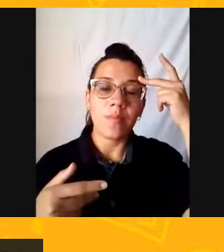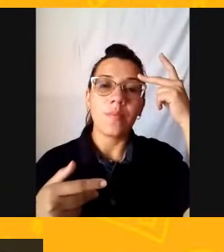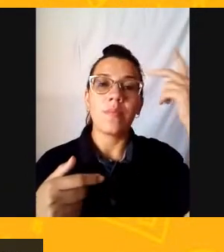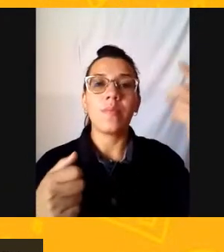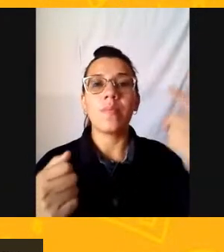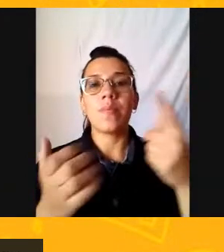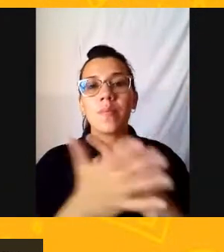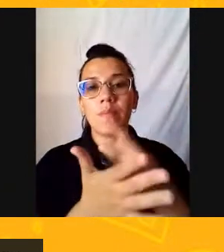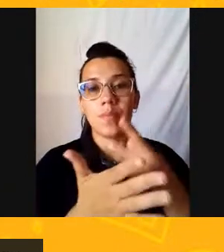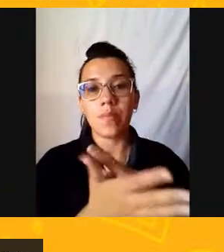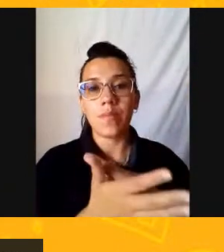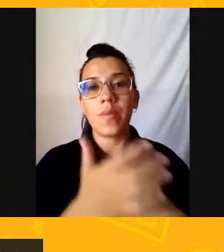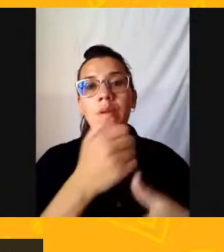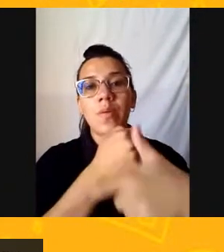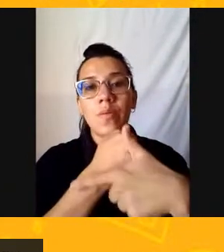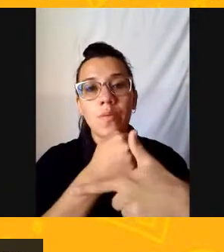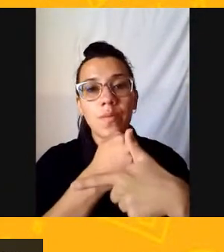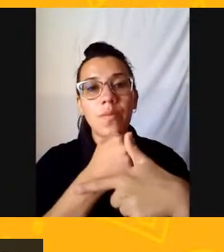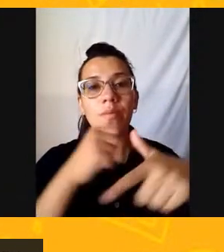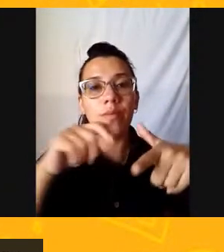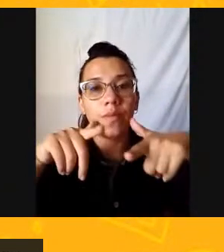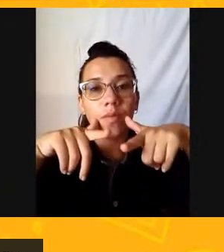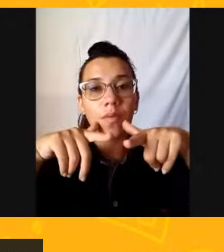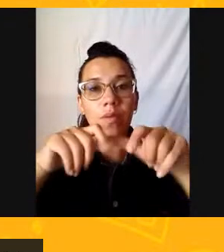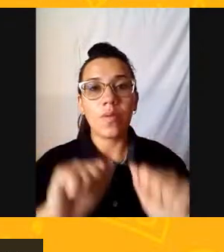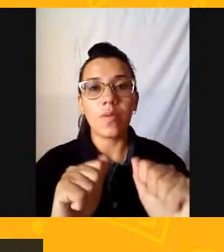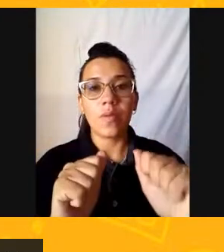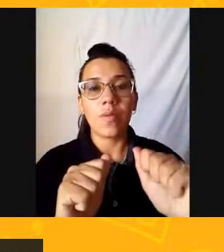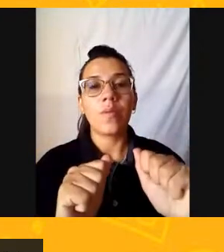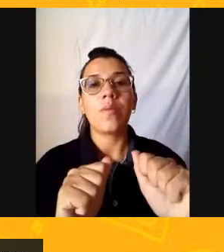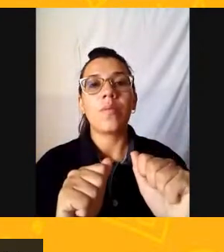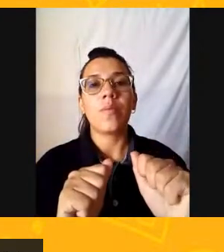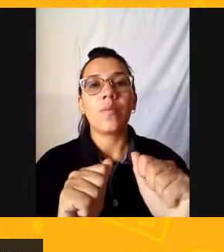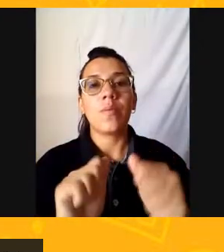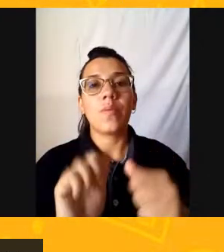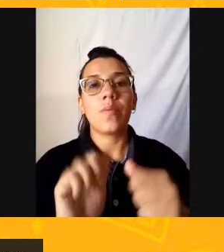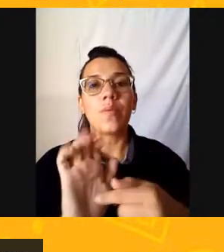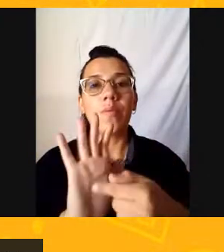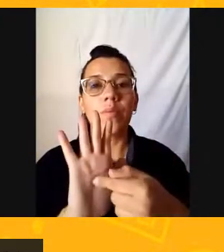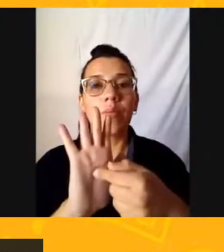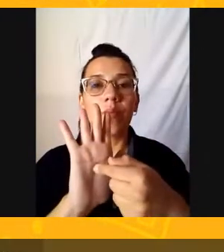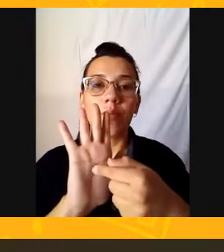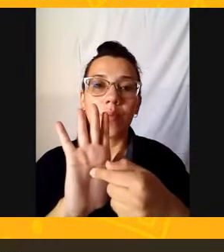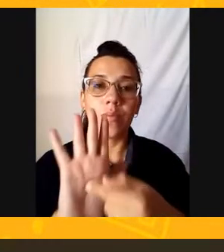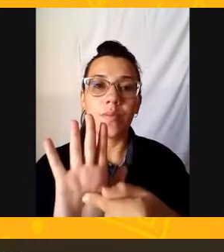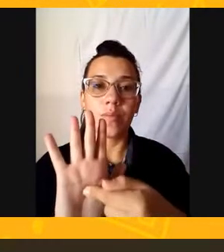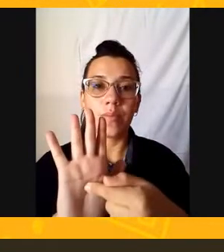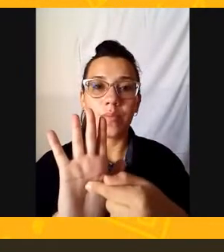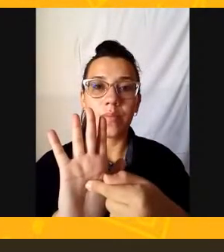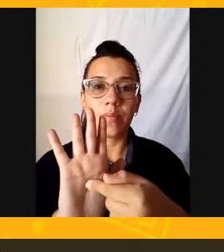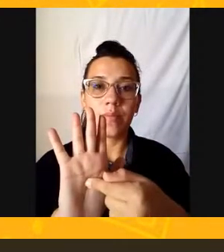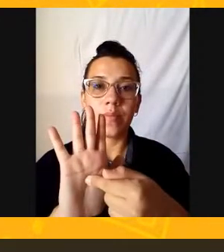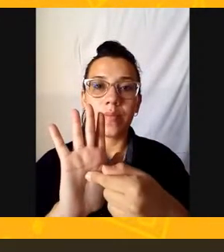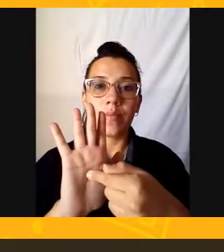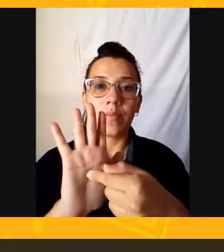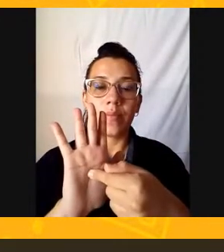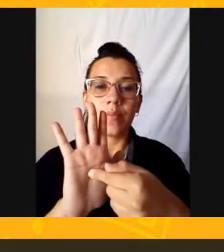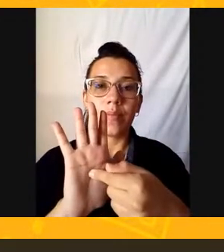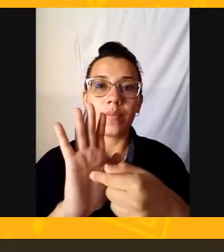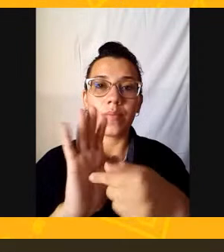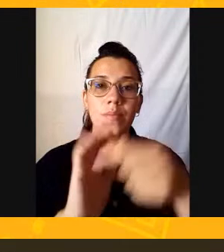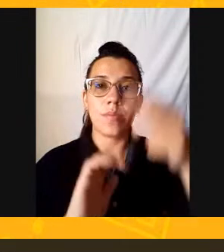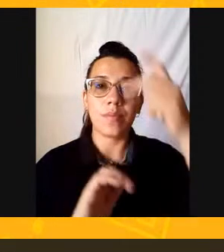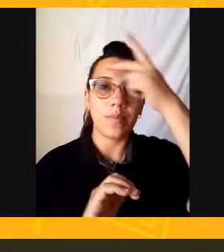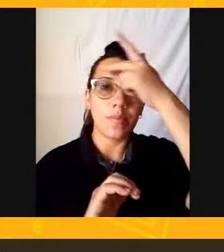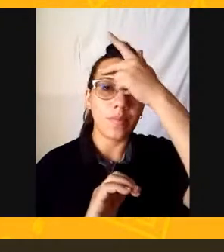Centrada Na segunda pessoa Para convencer Principalmente com propagandas E a